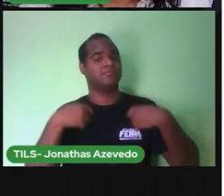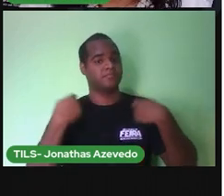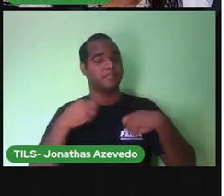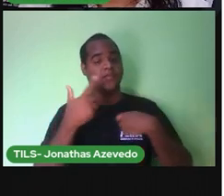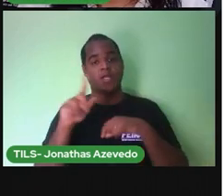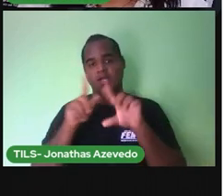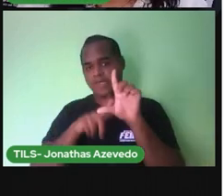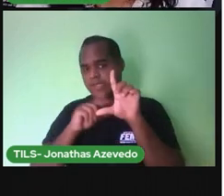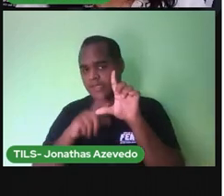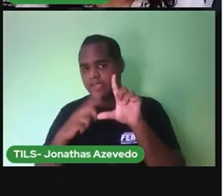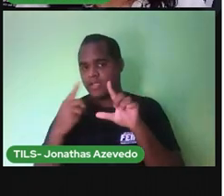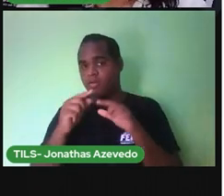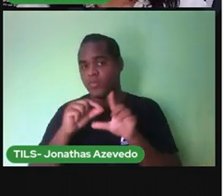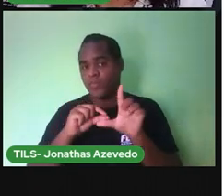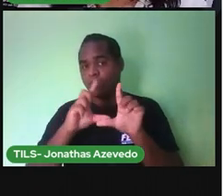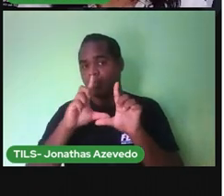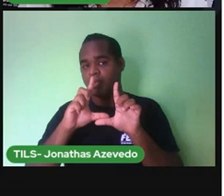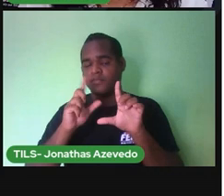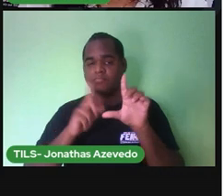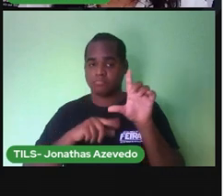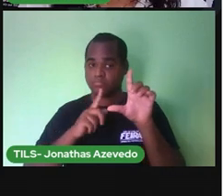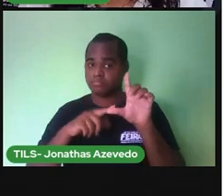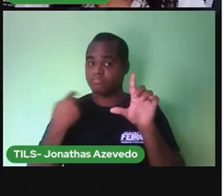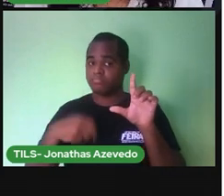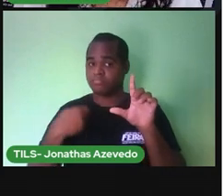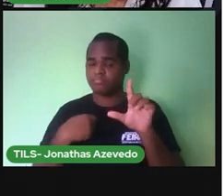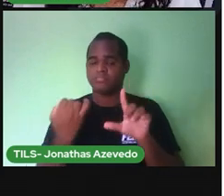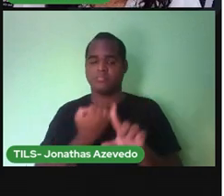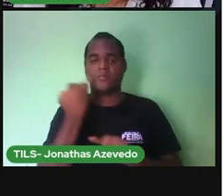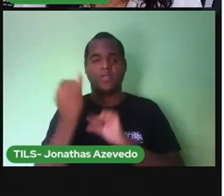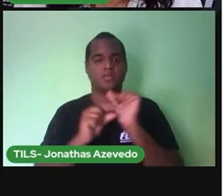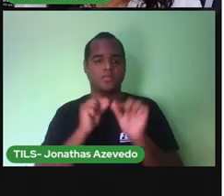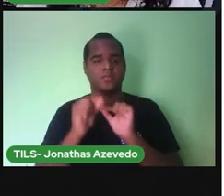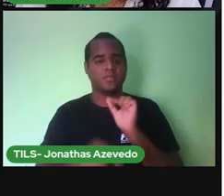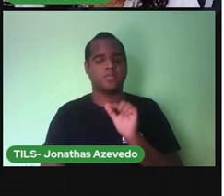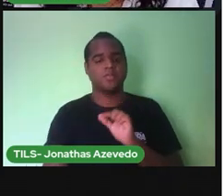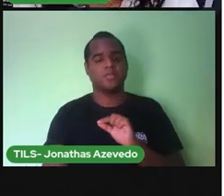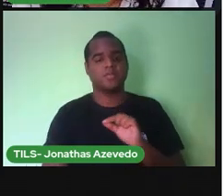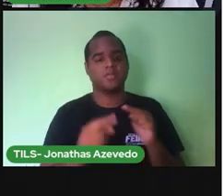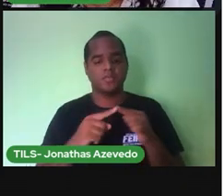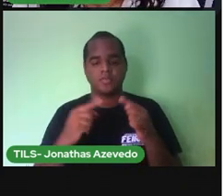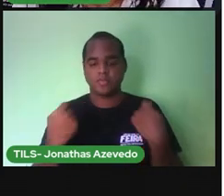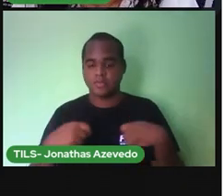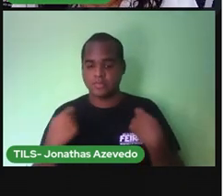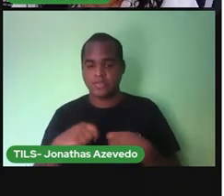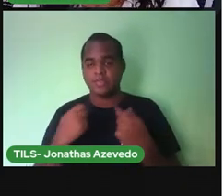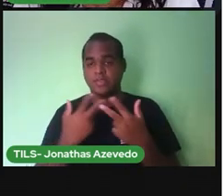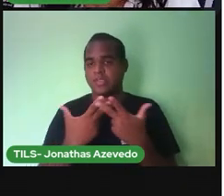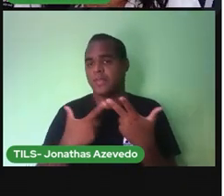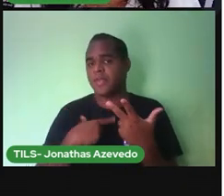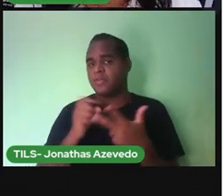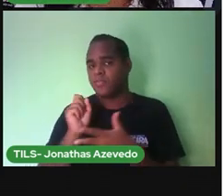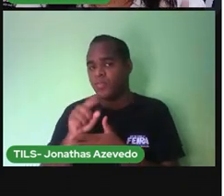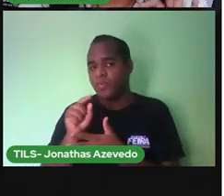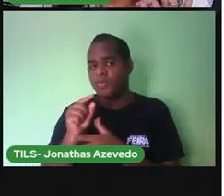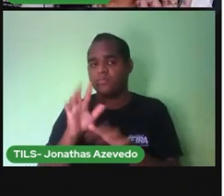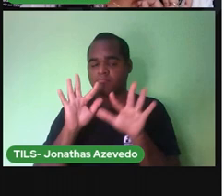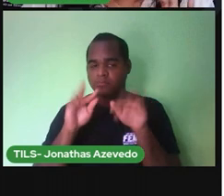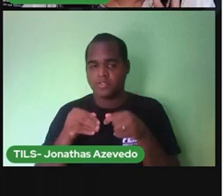maiúscula No início Das frases E nomes próprios E sempre No finalzinho Da frase O pontinho final